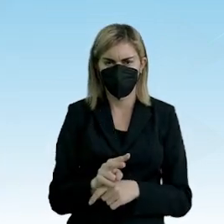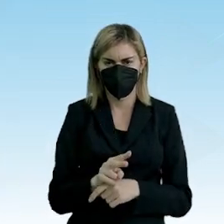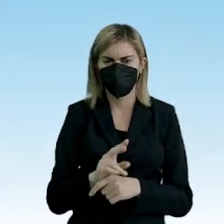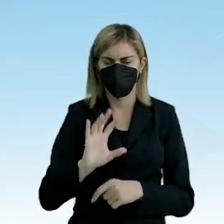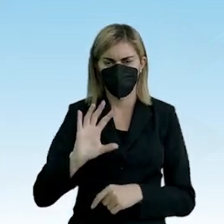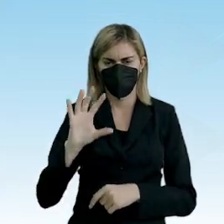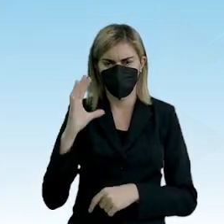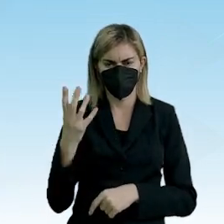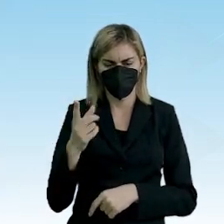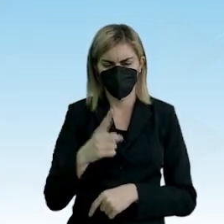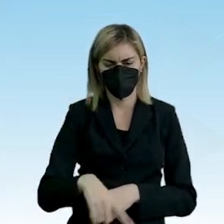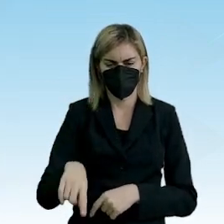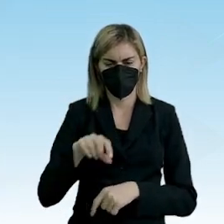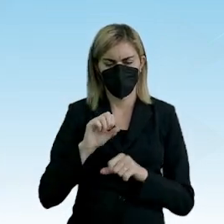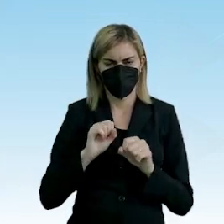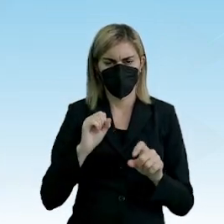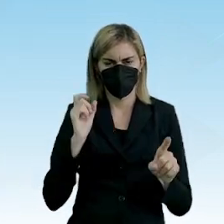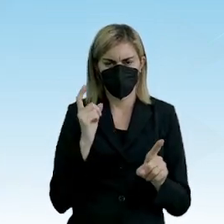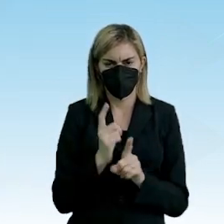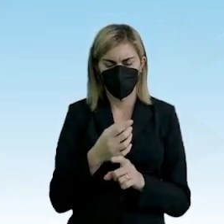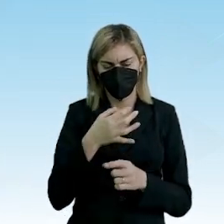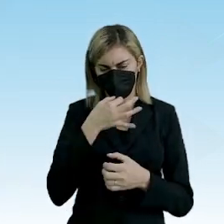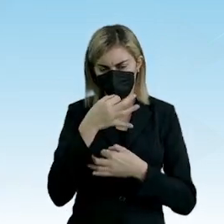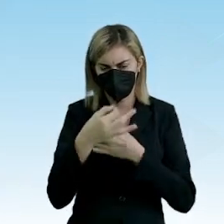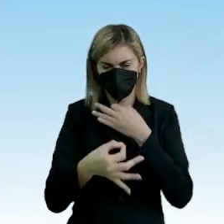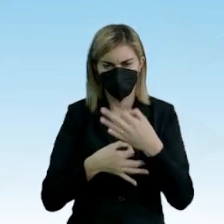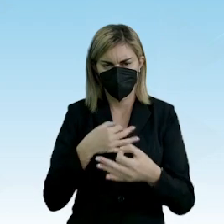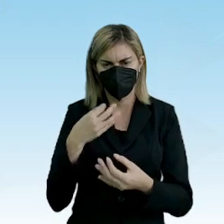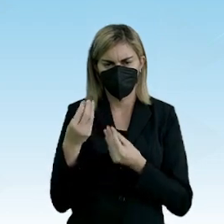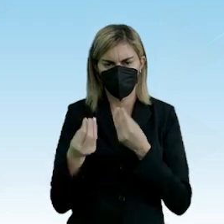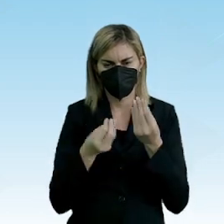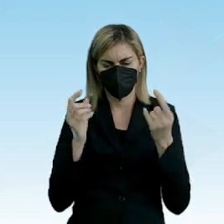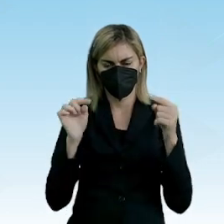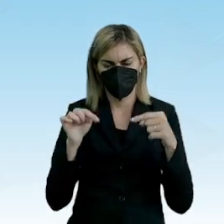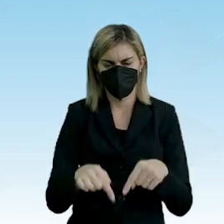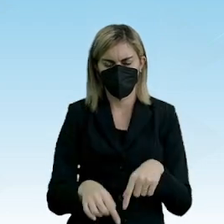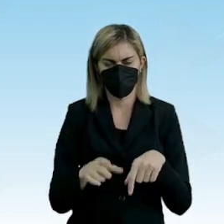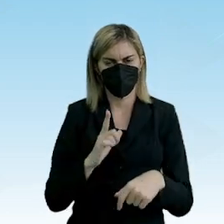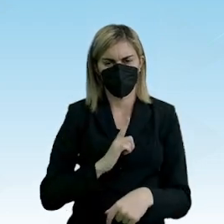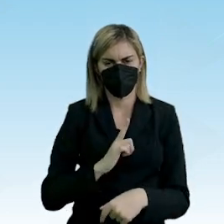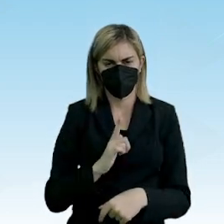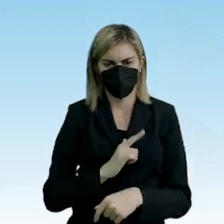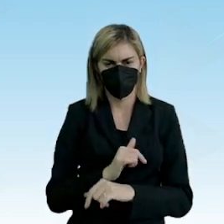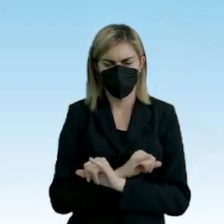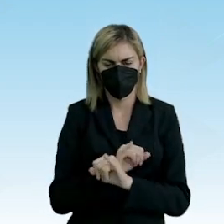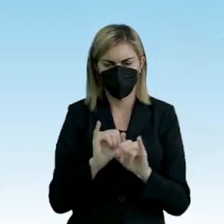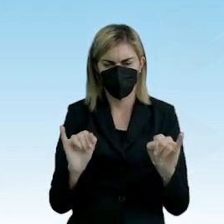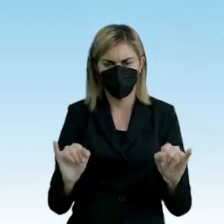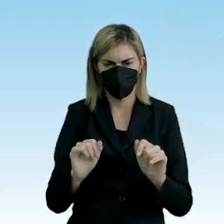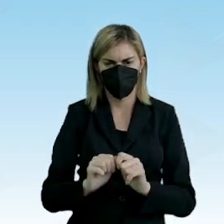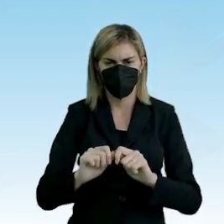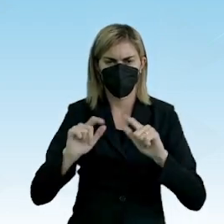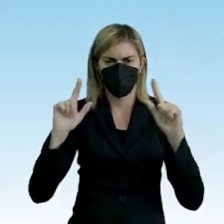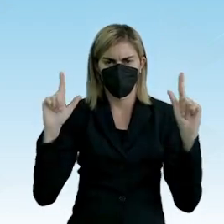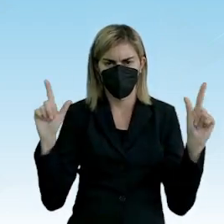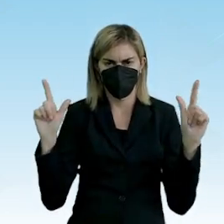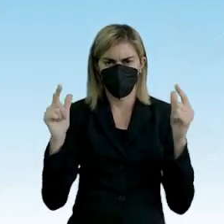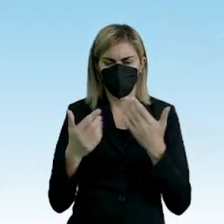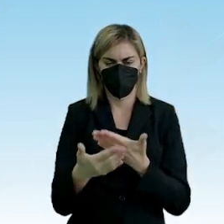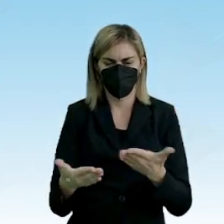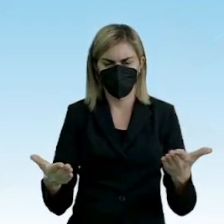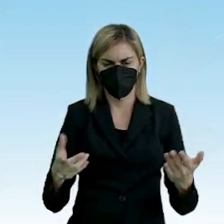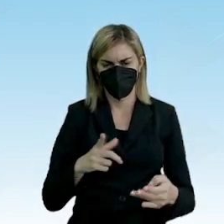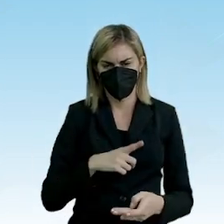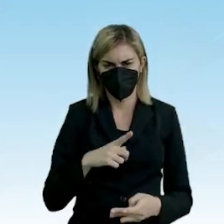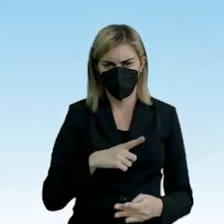o fato, nós podemos encontrar a opinião. Como aqui, nós temos quando ele diz, na tela mais uma vez, nós